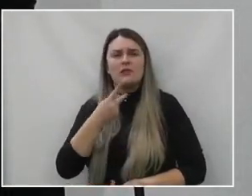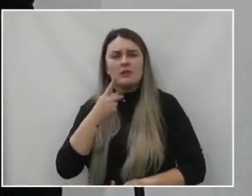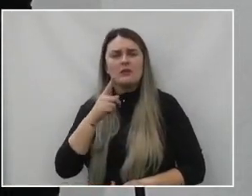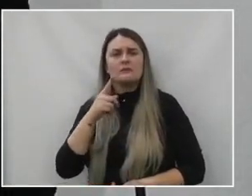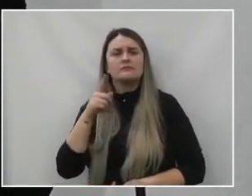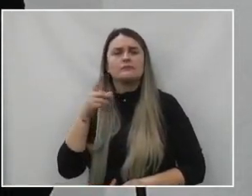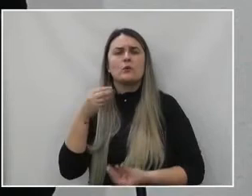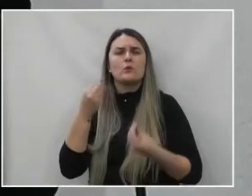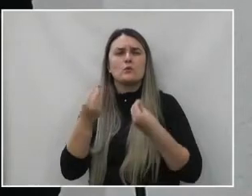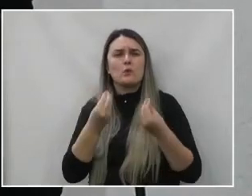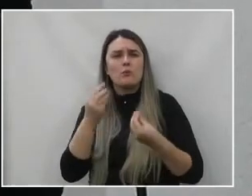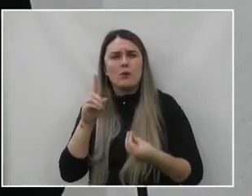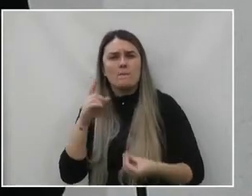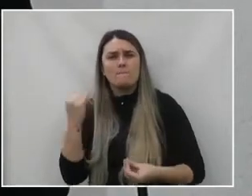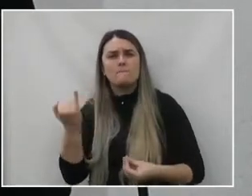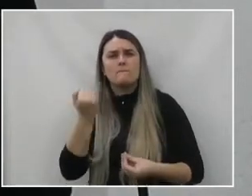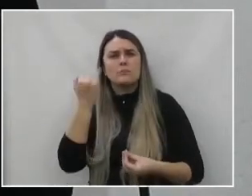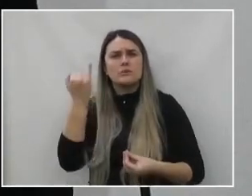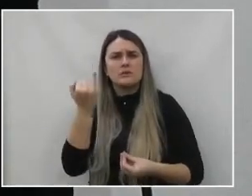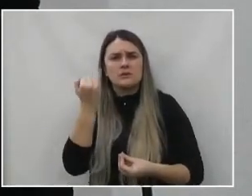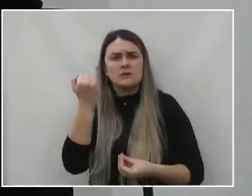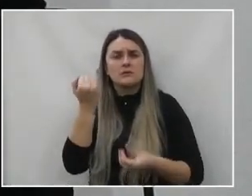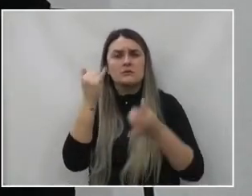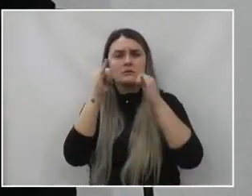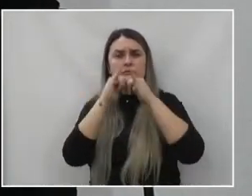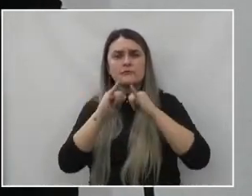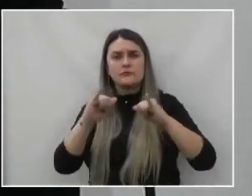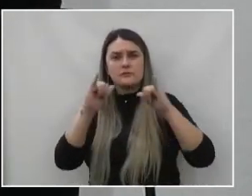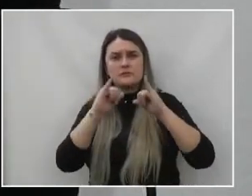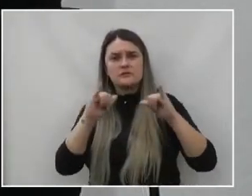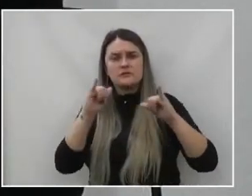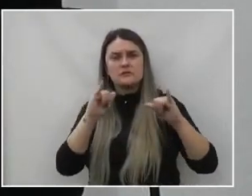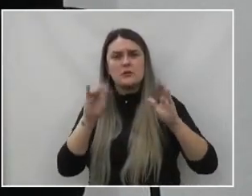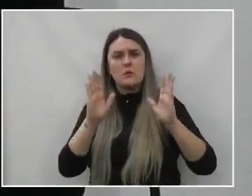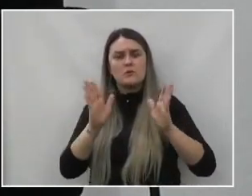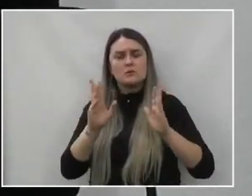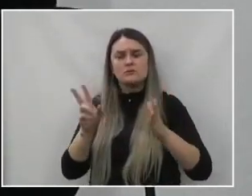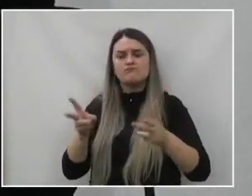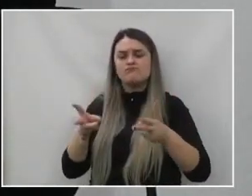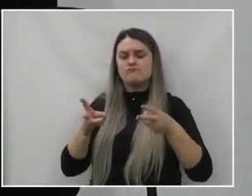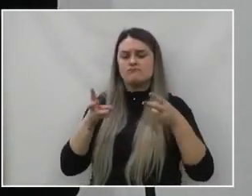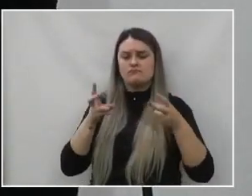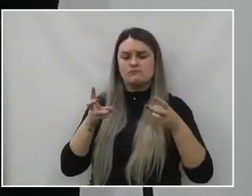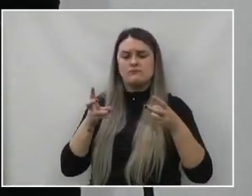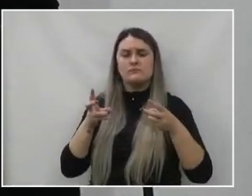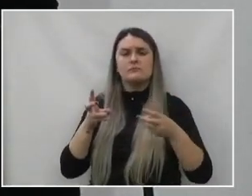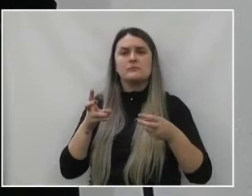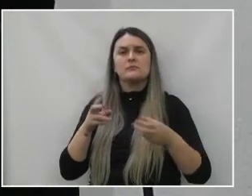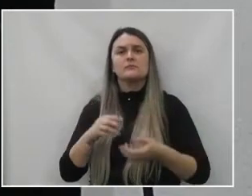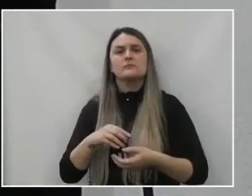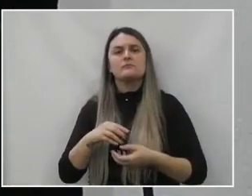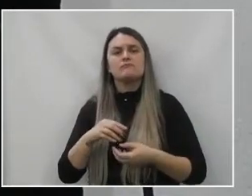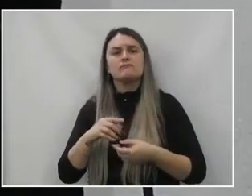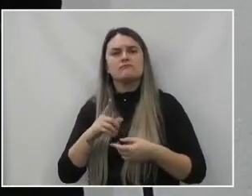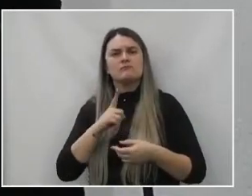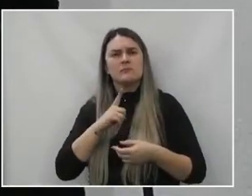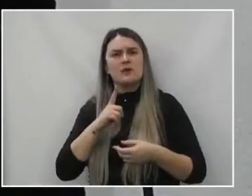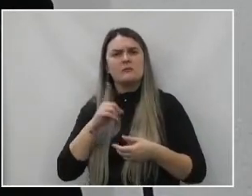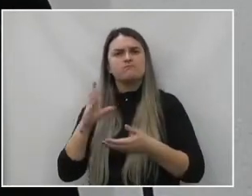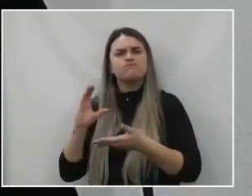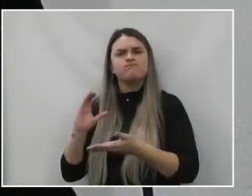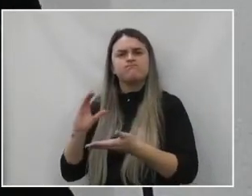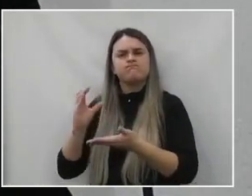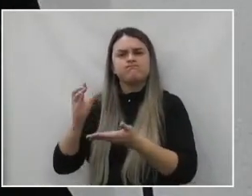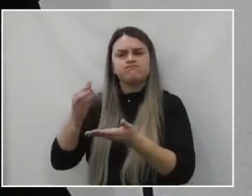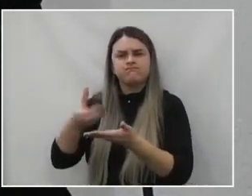de uma notícia que tive conhecimento sobre um grande investimento